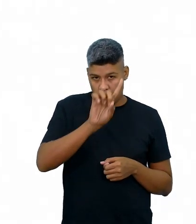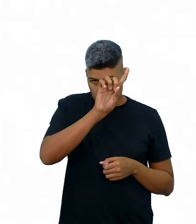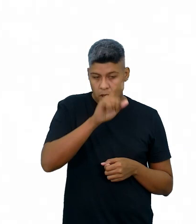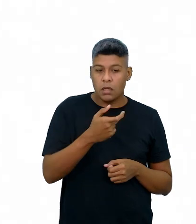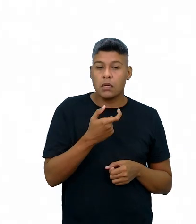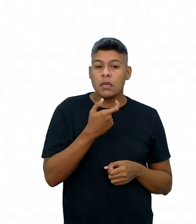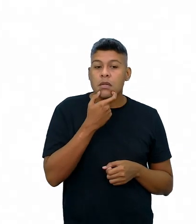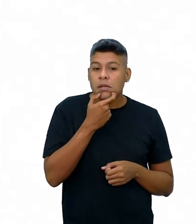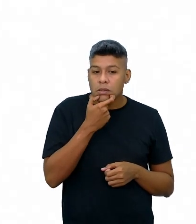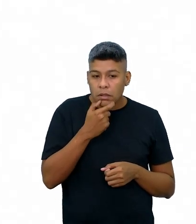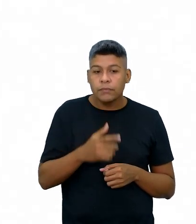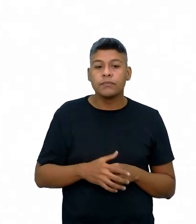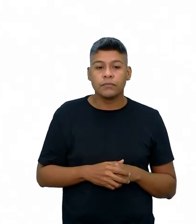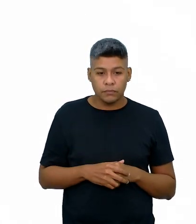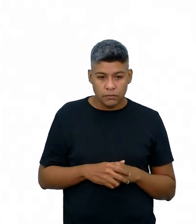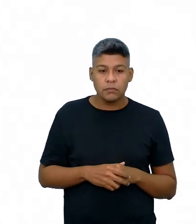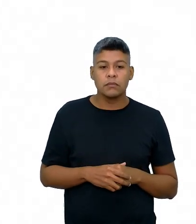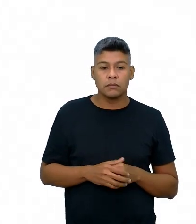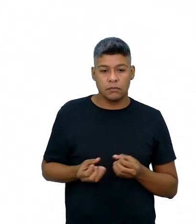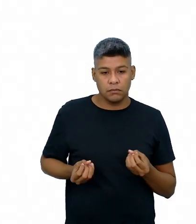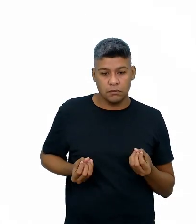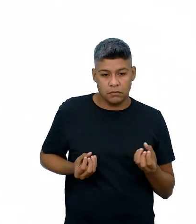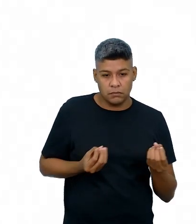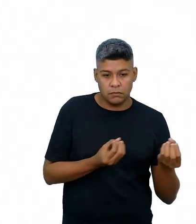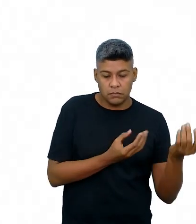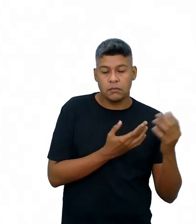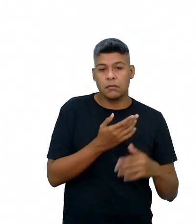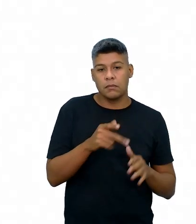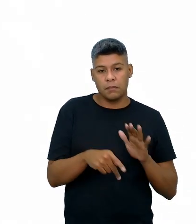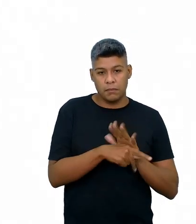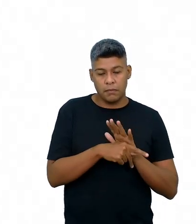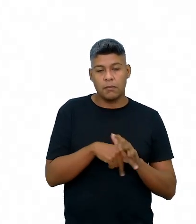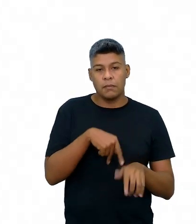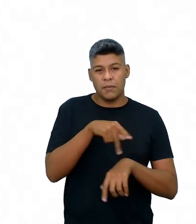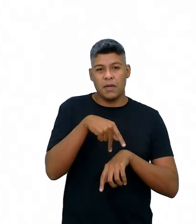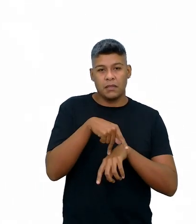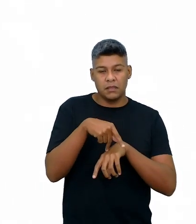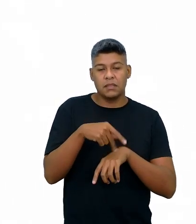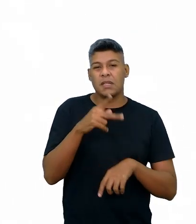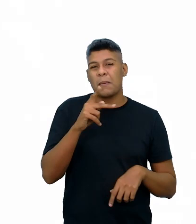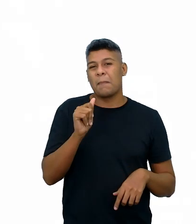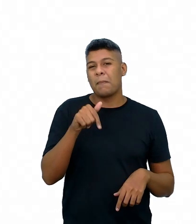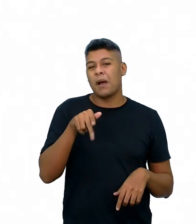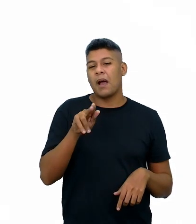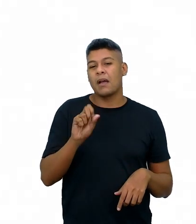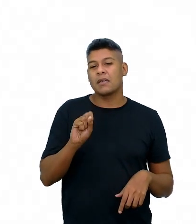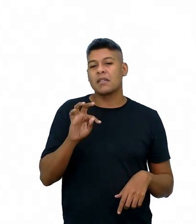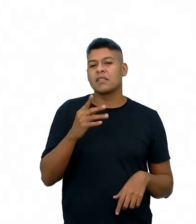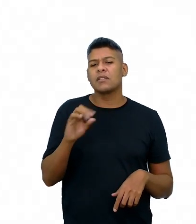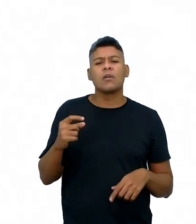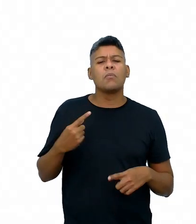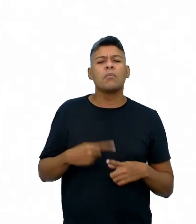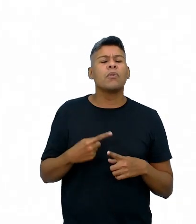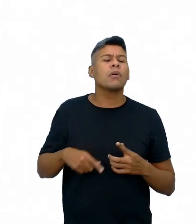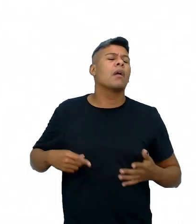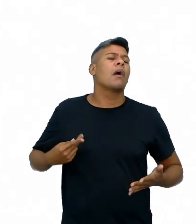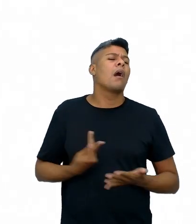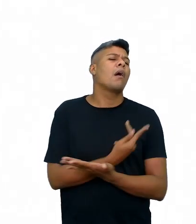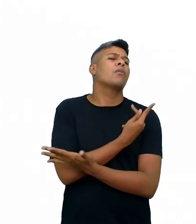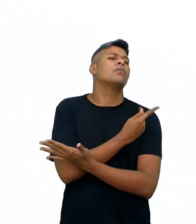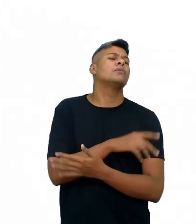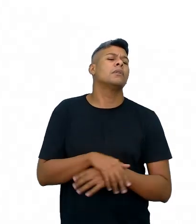no Reino Unido, como refugiada de seu país de origem, em Paquistão. Segundo o texto, por que isso aconteceu?